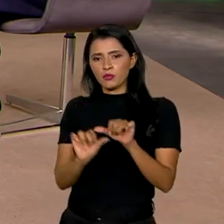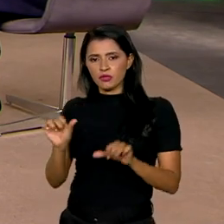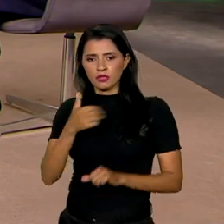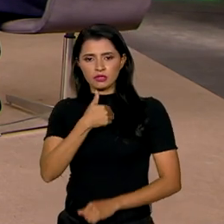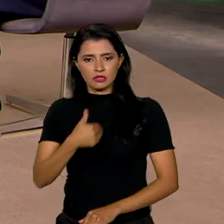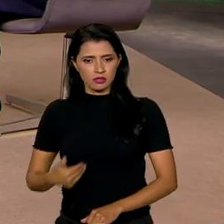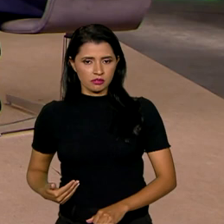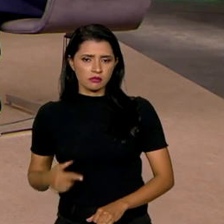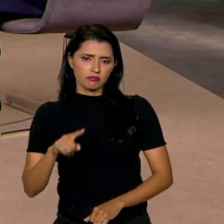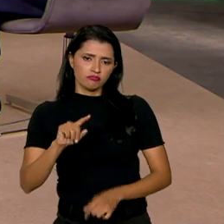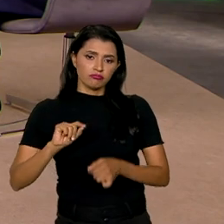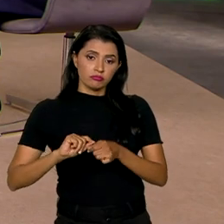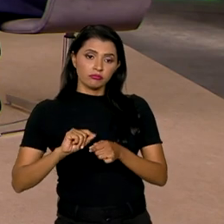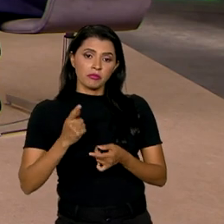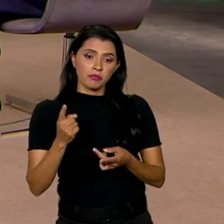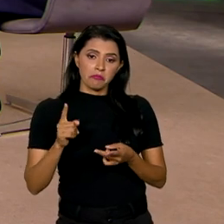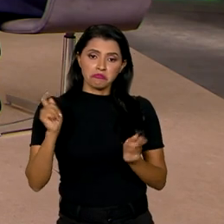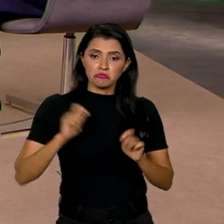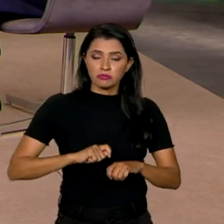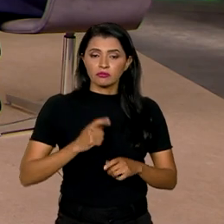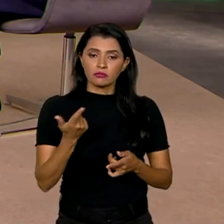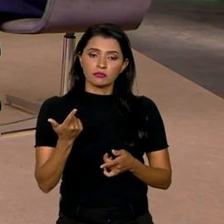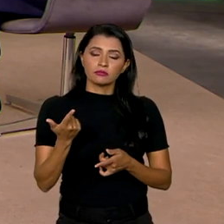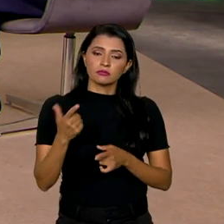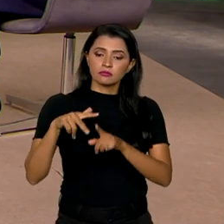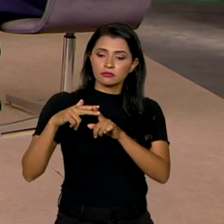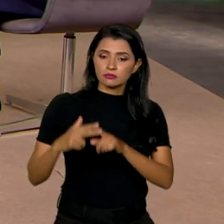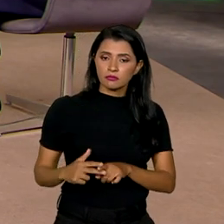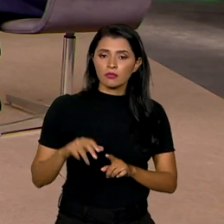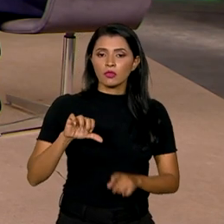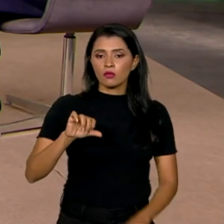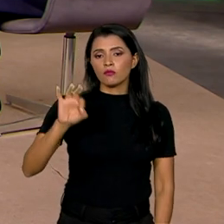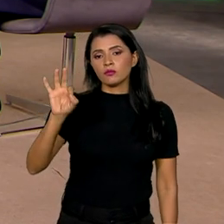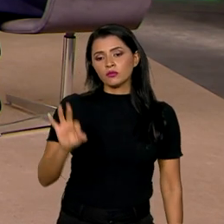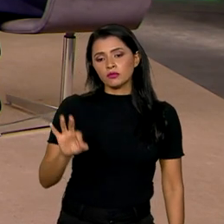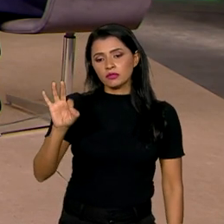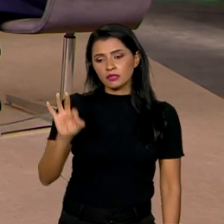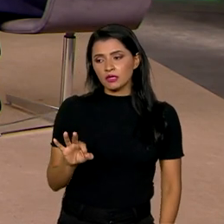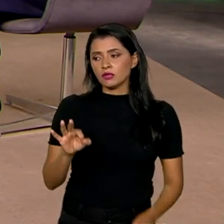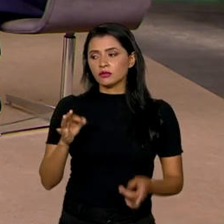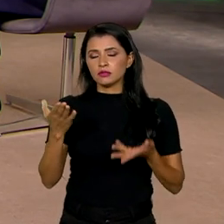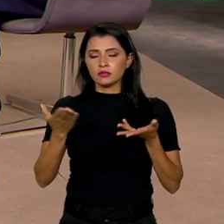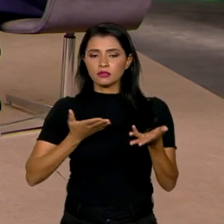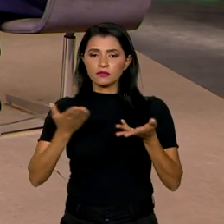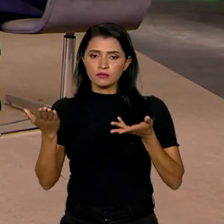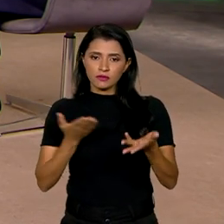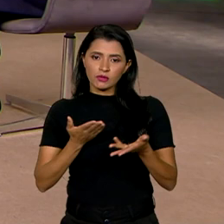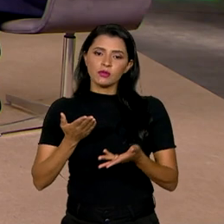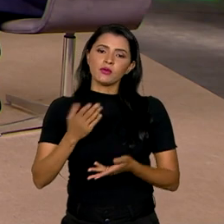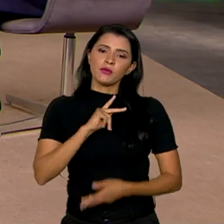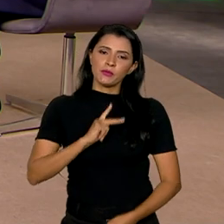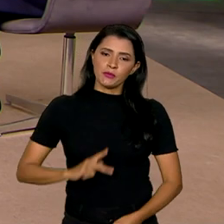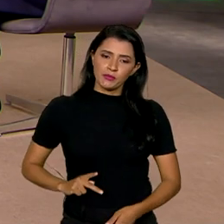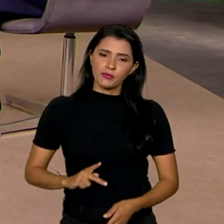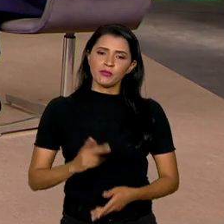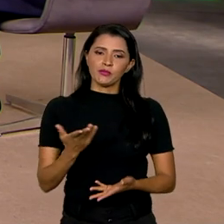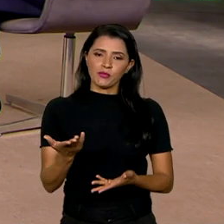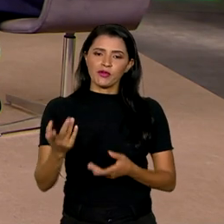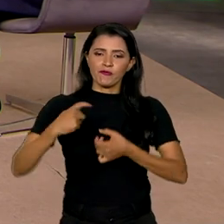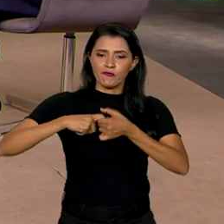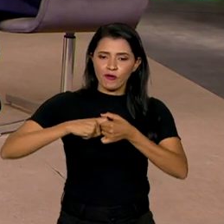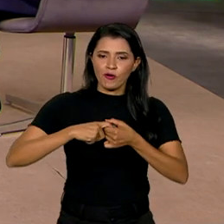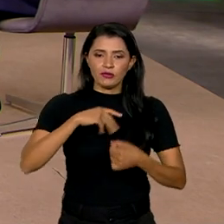Isso viabilizou, por exemplo, o reajuste de 9% para os servidores públicos. Isso viabilizou a